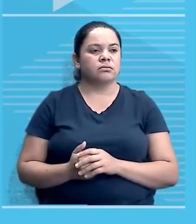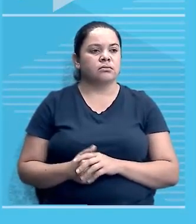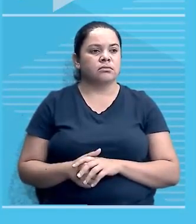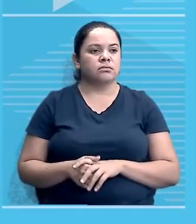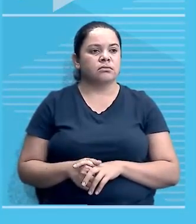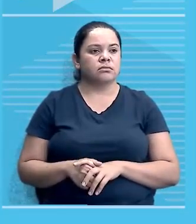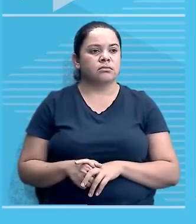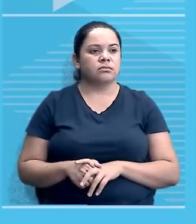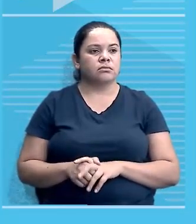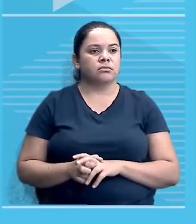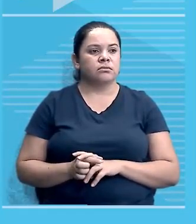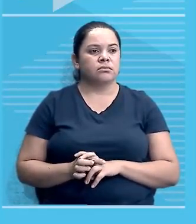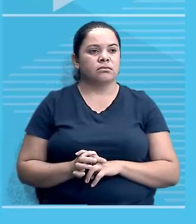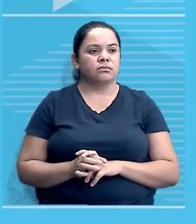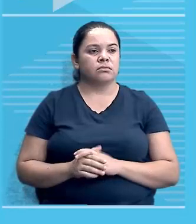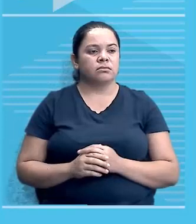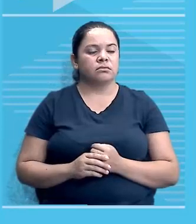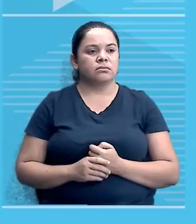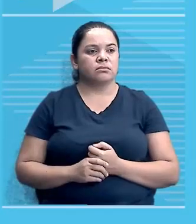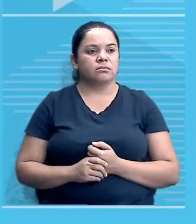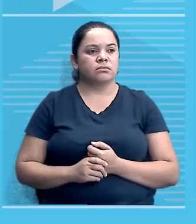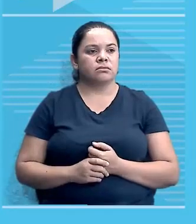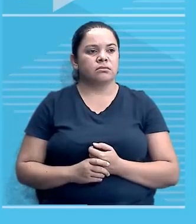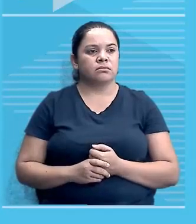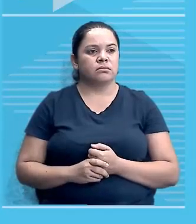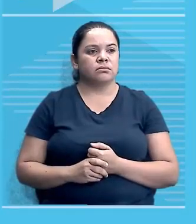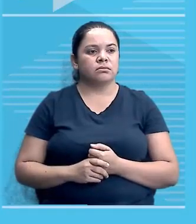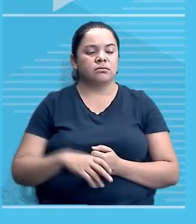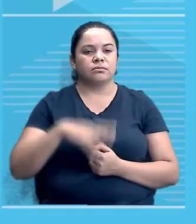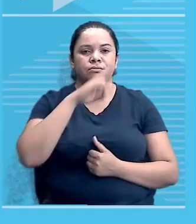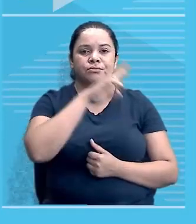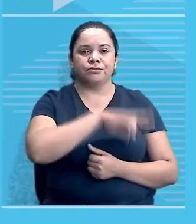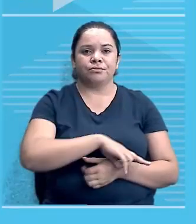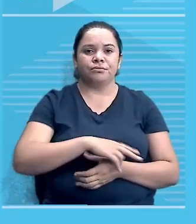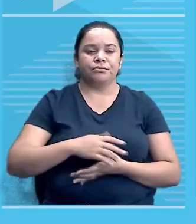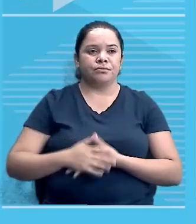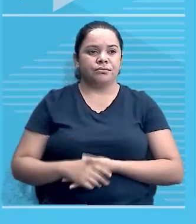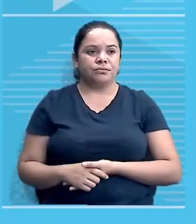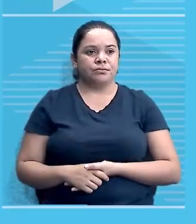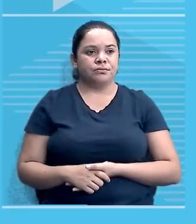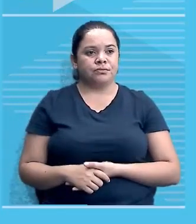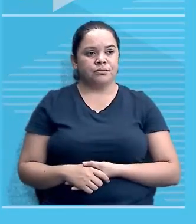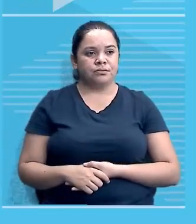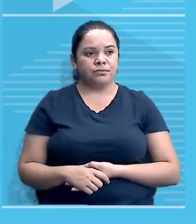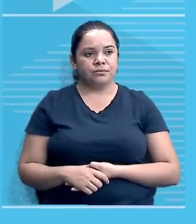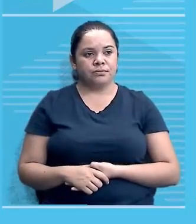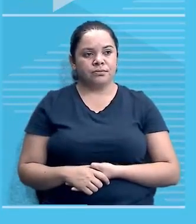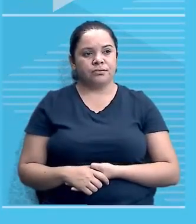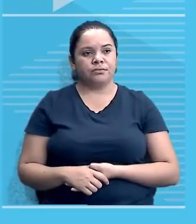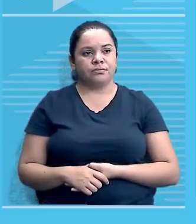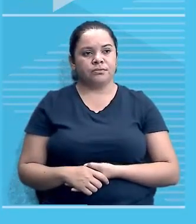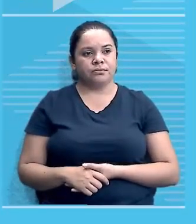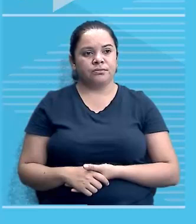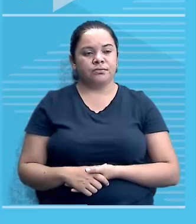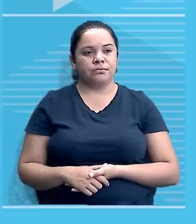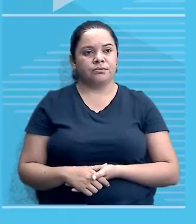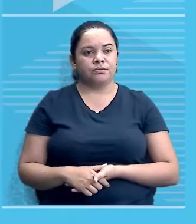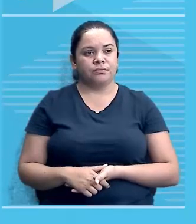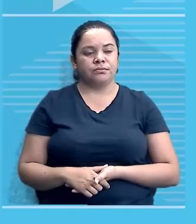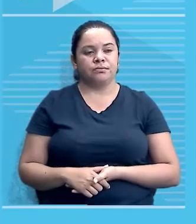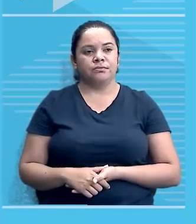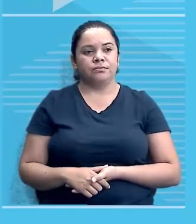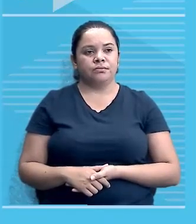manutenção do poder, esses líderes africanos, eles utilizam de estratégias